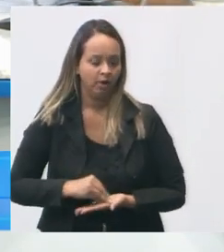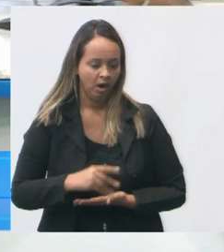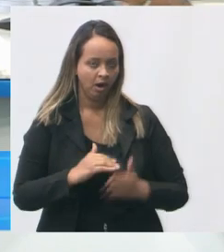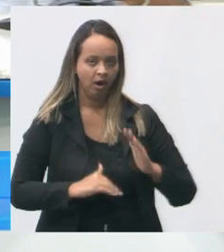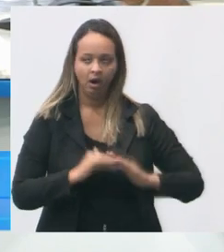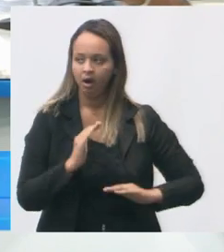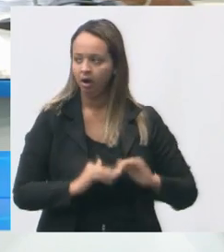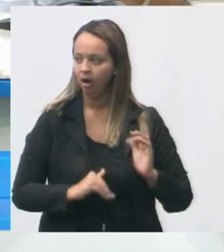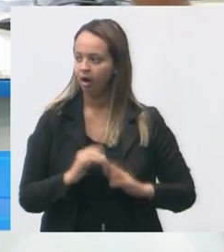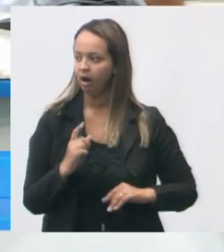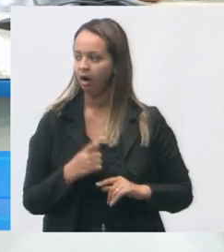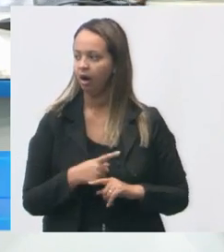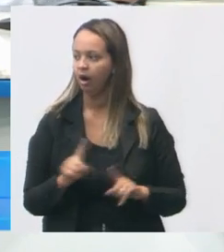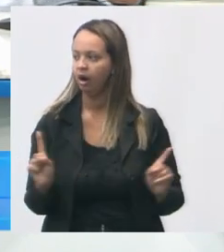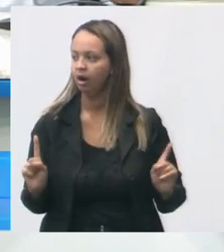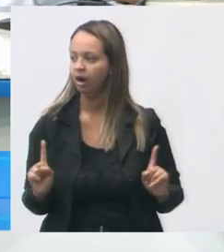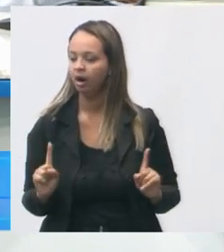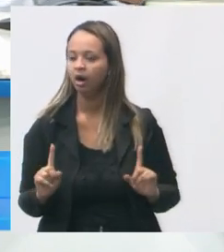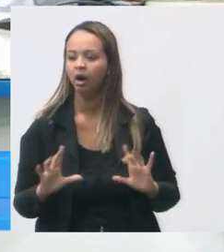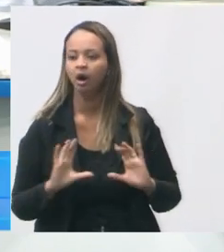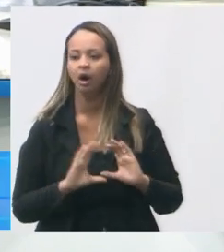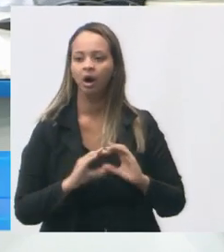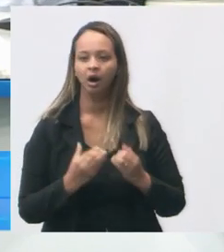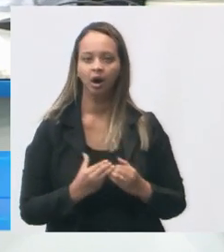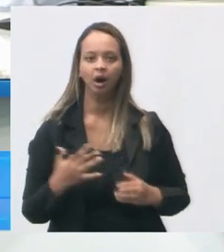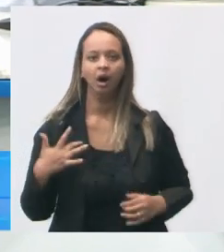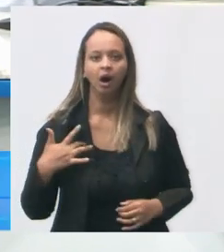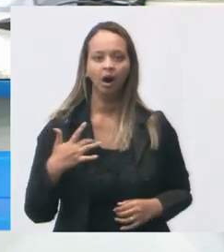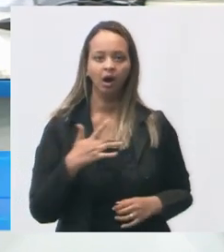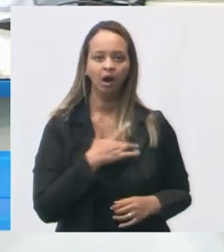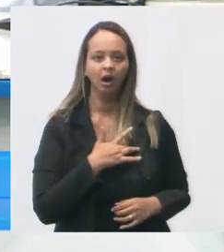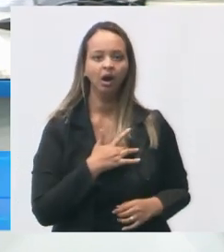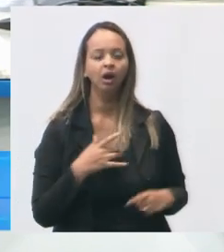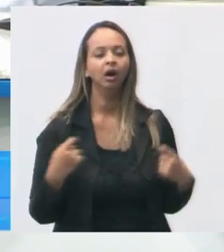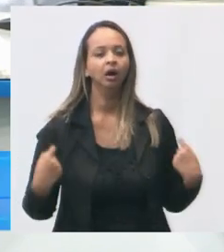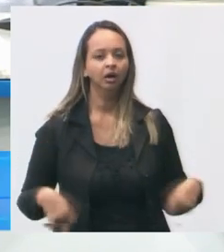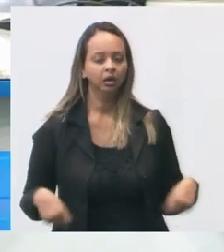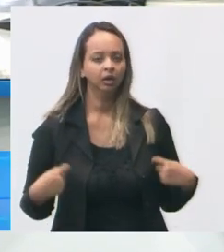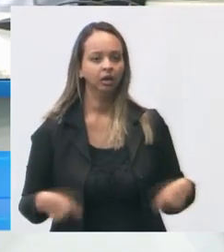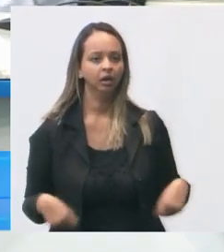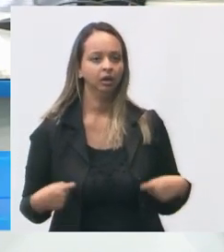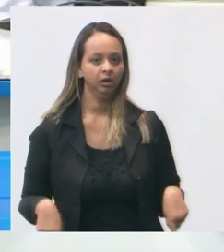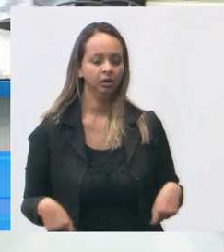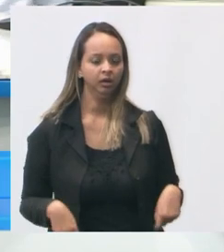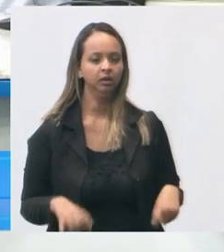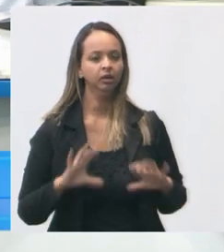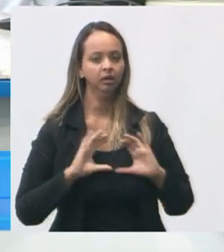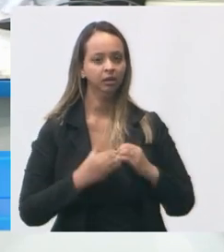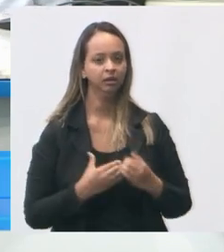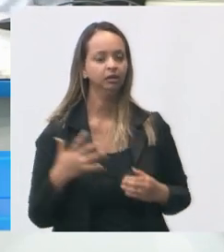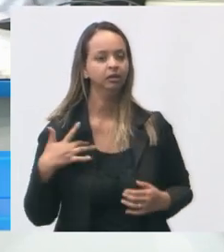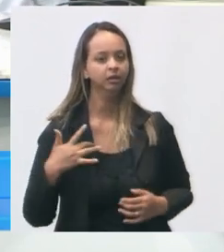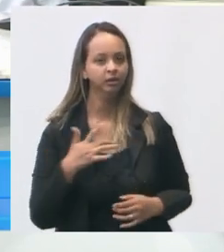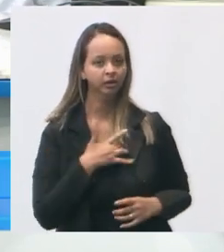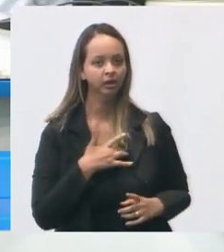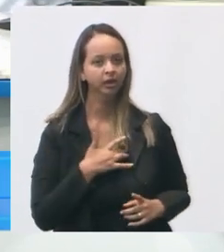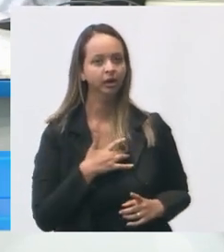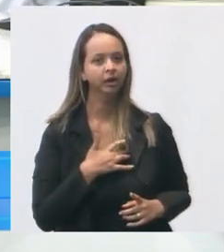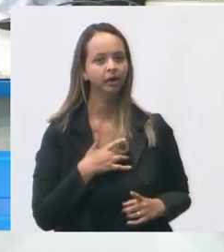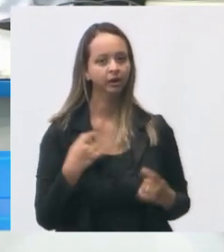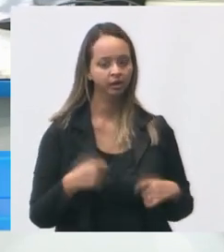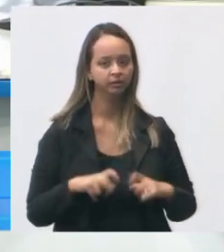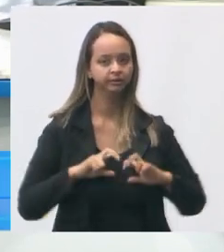só que o olhar da comissão de saúde é deveria acontecer a comissão de saúde precisa sair desse